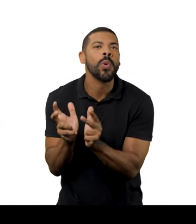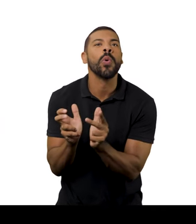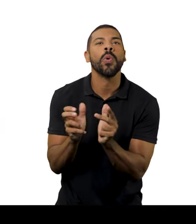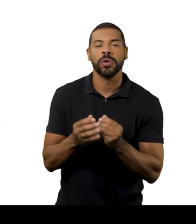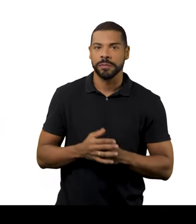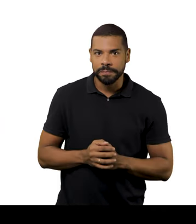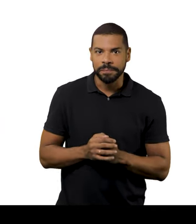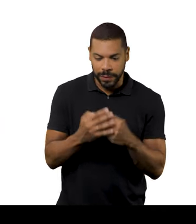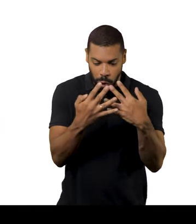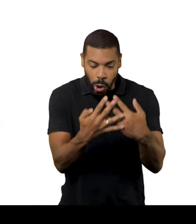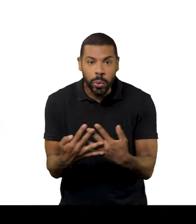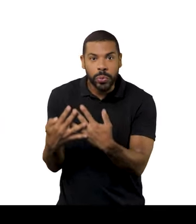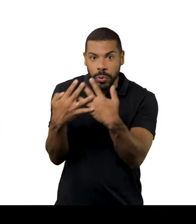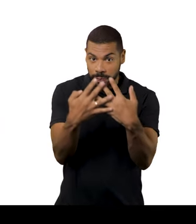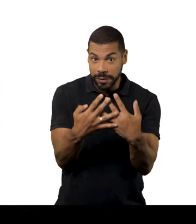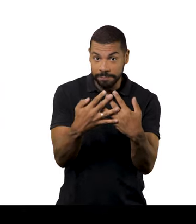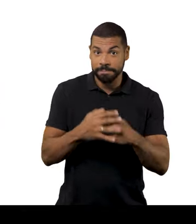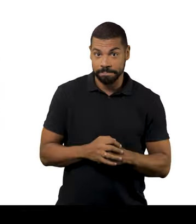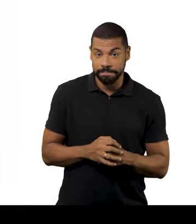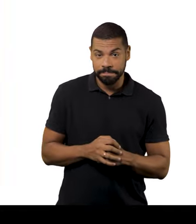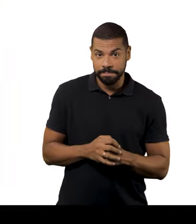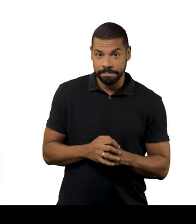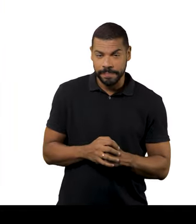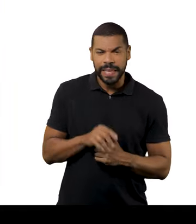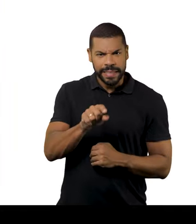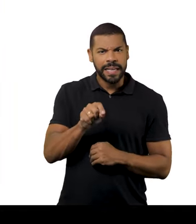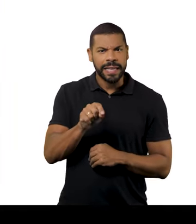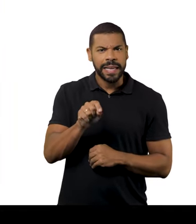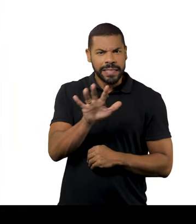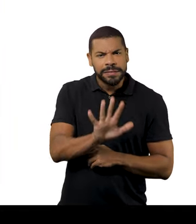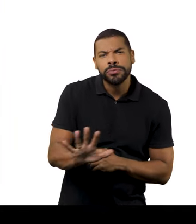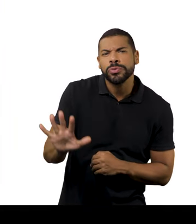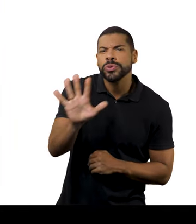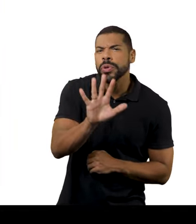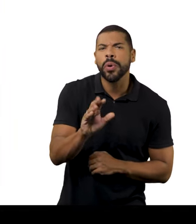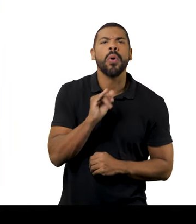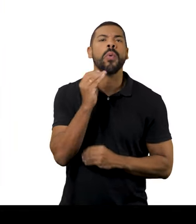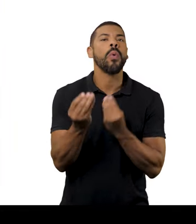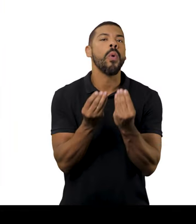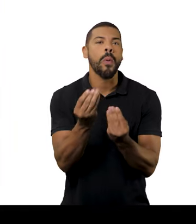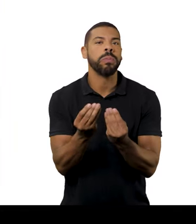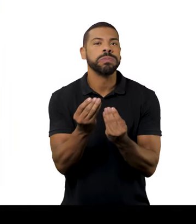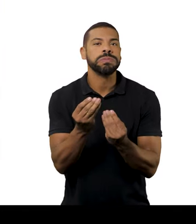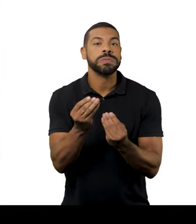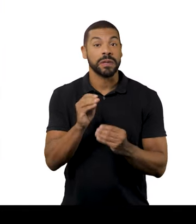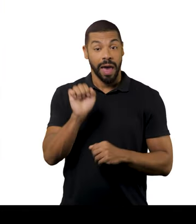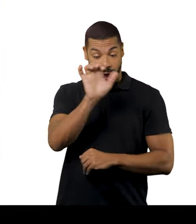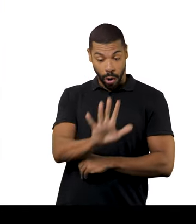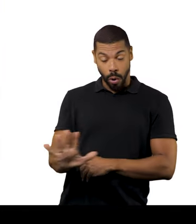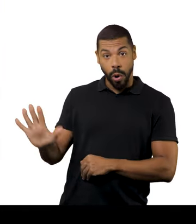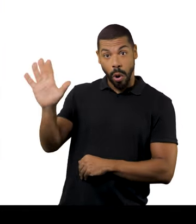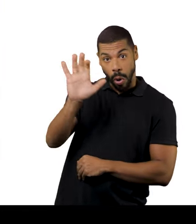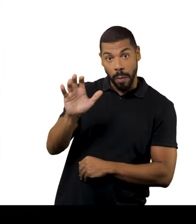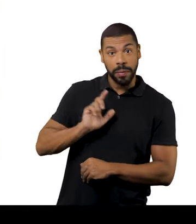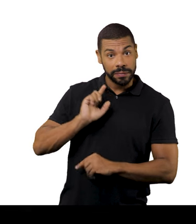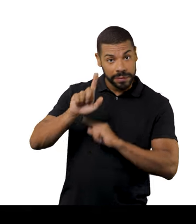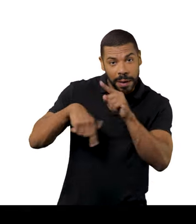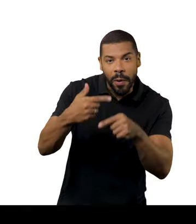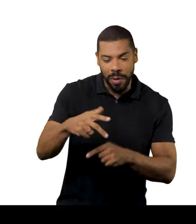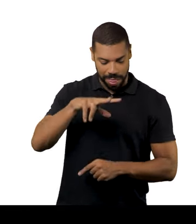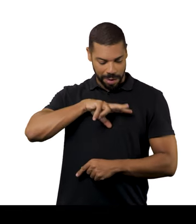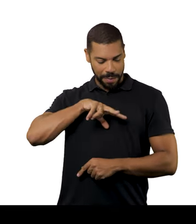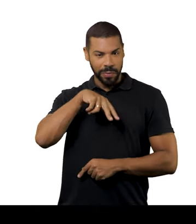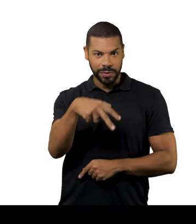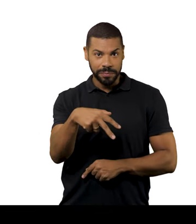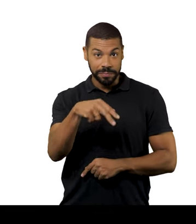para essa coisa da trama, né? Esse padrão vem da Europa via Portugal, mas para Portugal